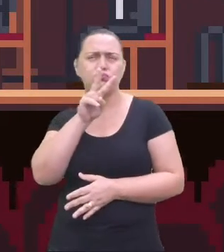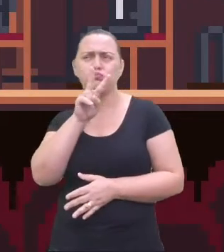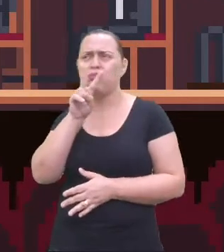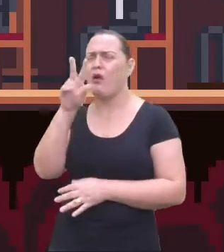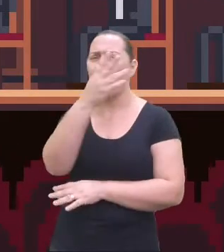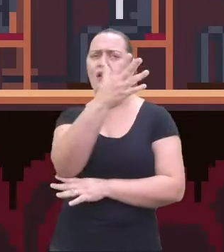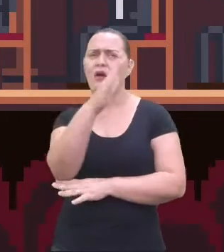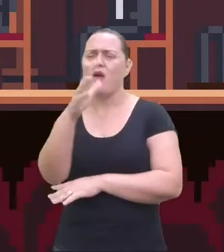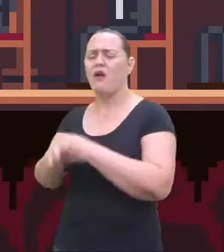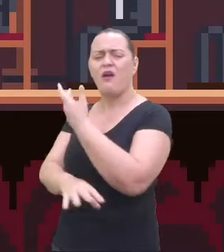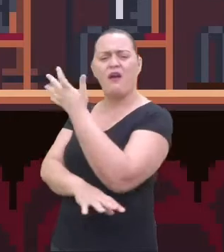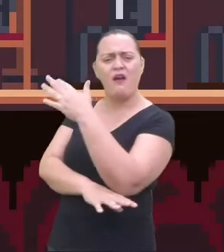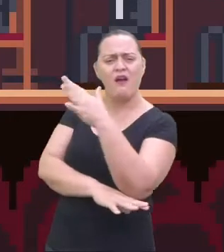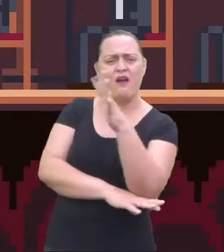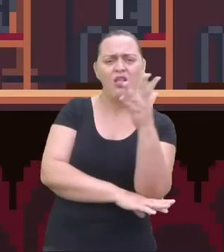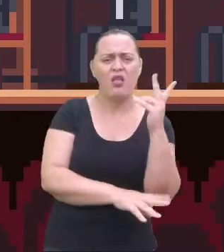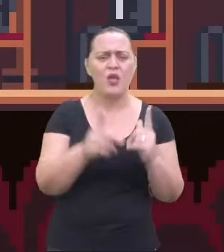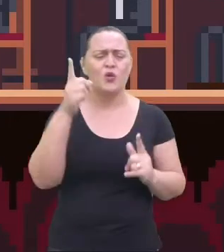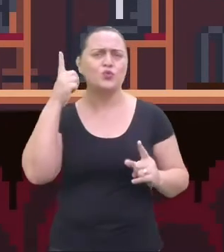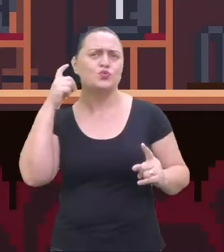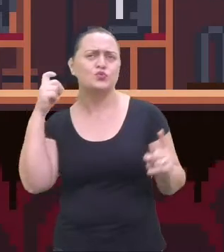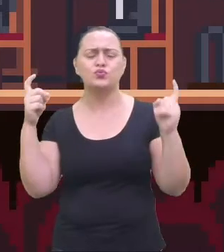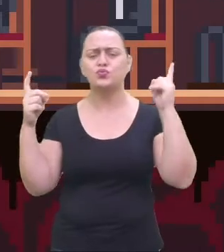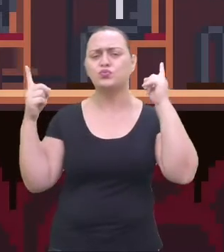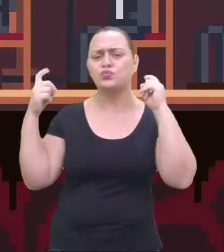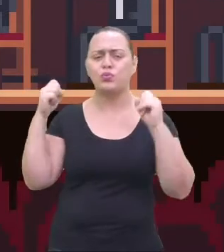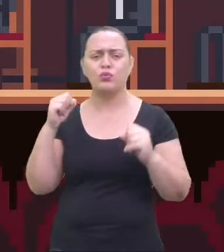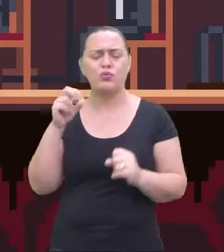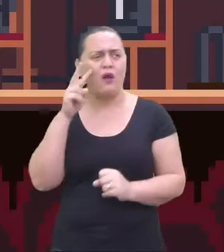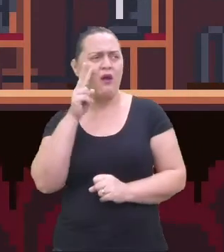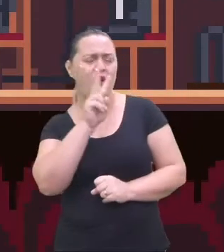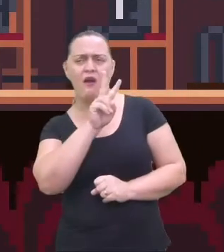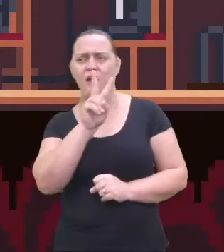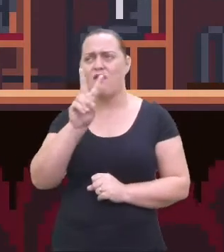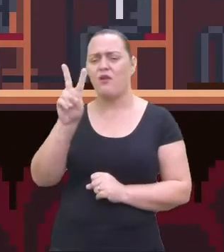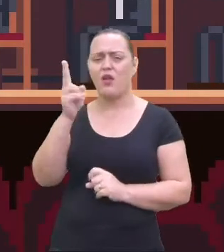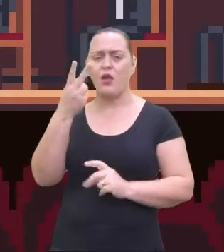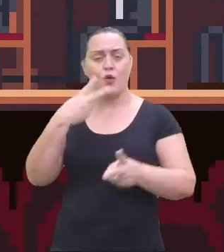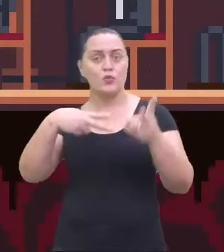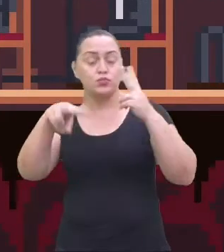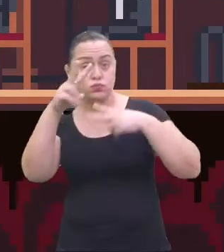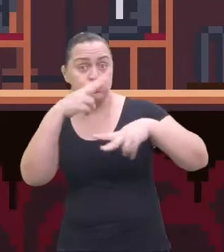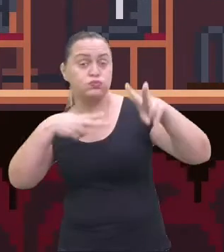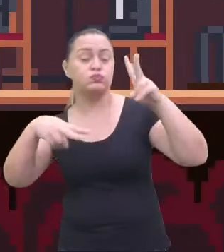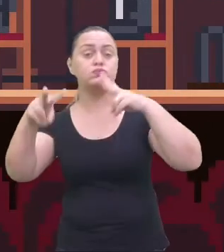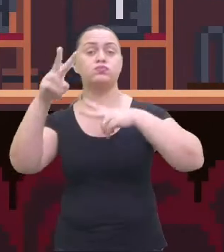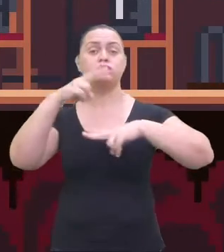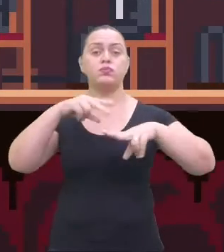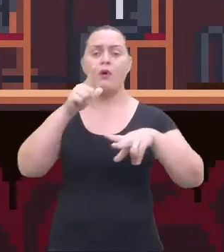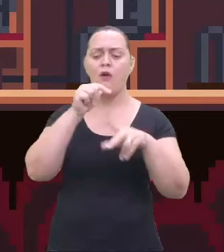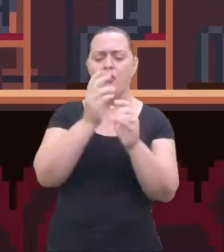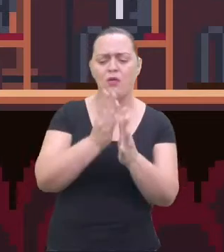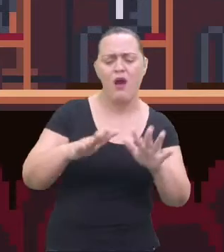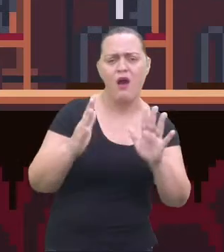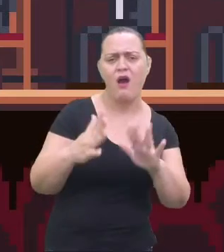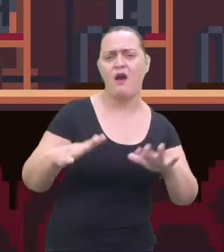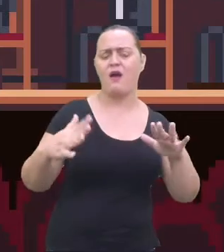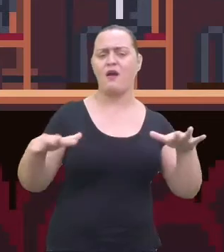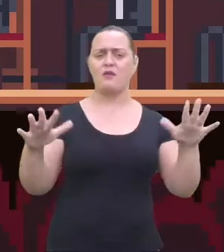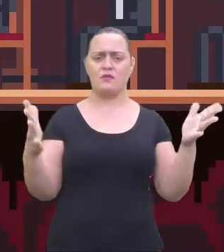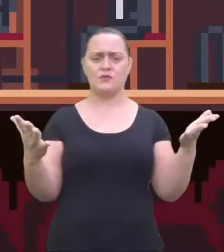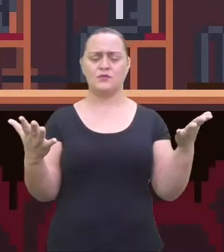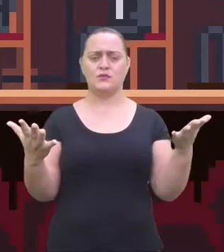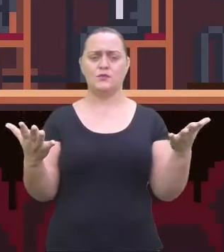observar. Como assim, professora? Sim, o som do vento, o som das águas. Através do seu